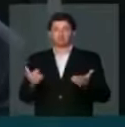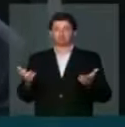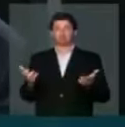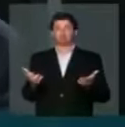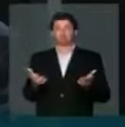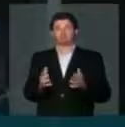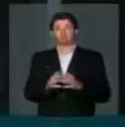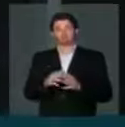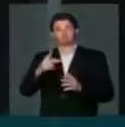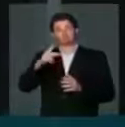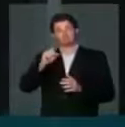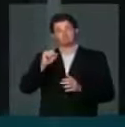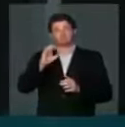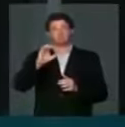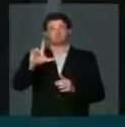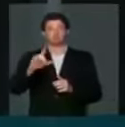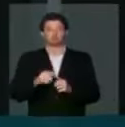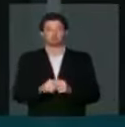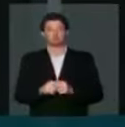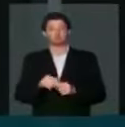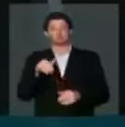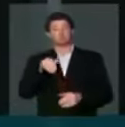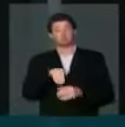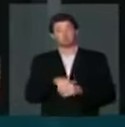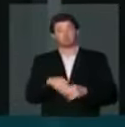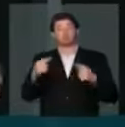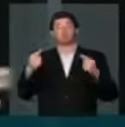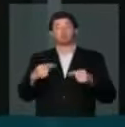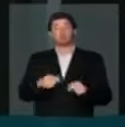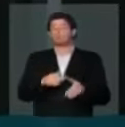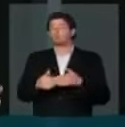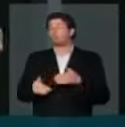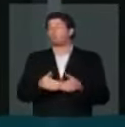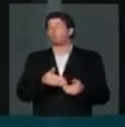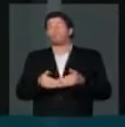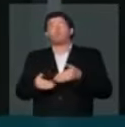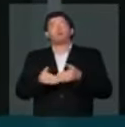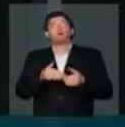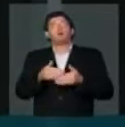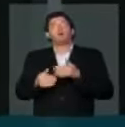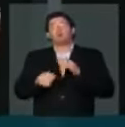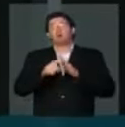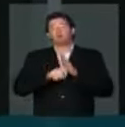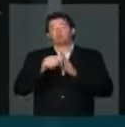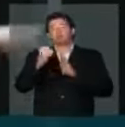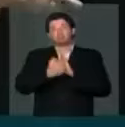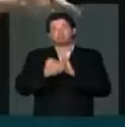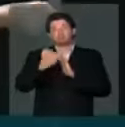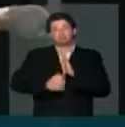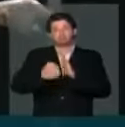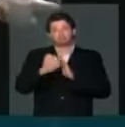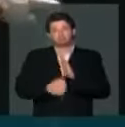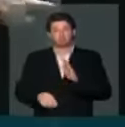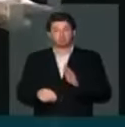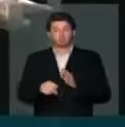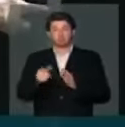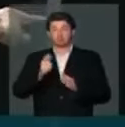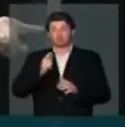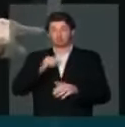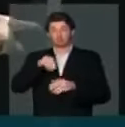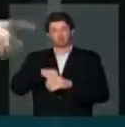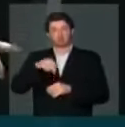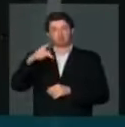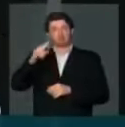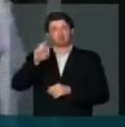Então, o pessoal vota contra todo tipo de desoneração que passa pela Previdência